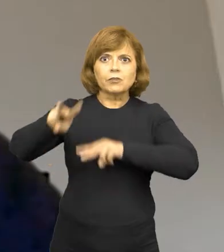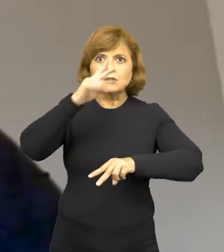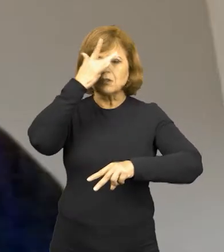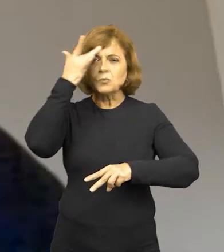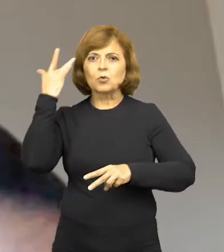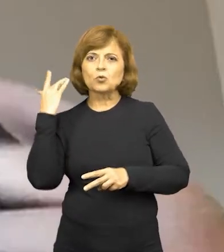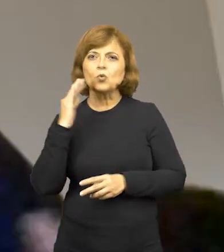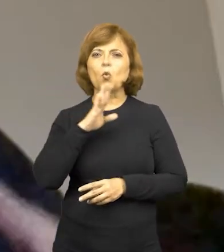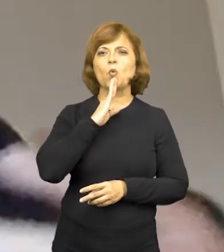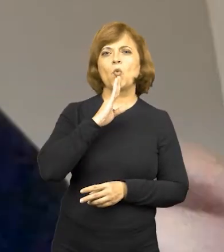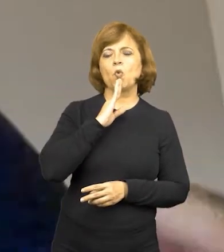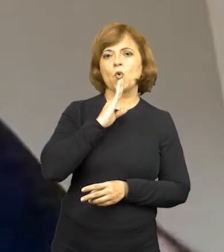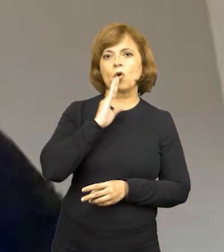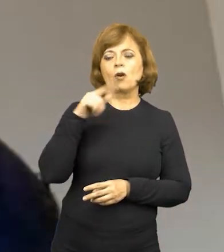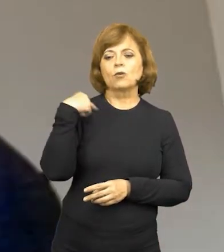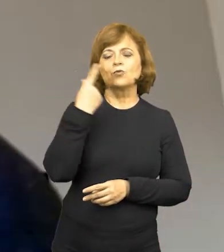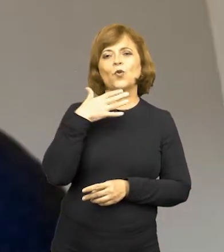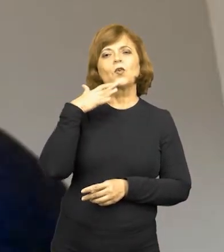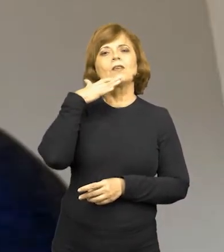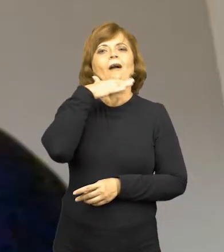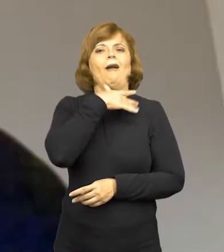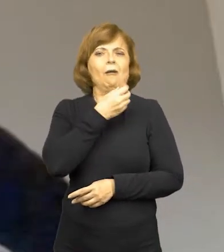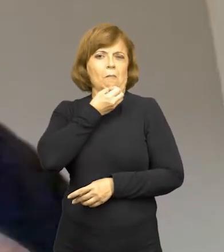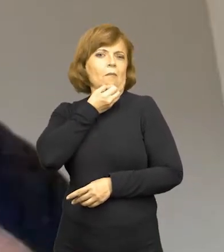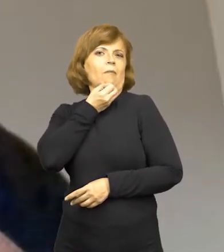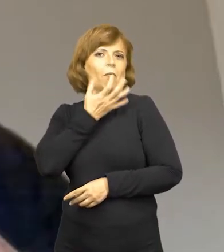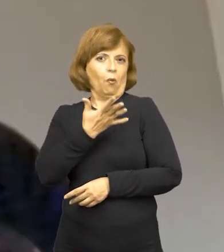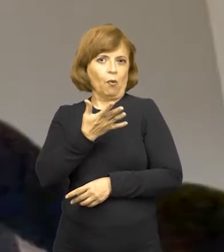e aí nós achamos por bem,